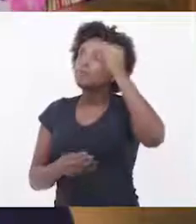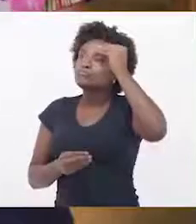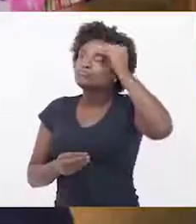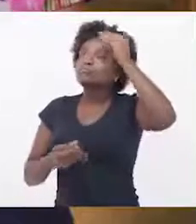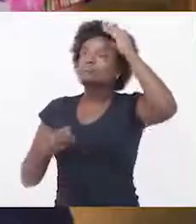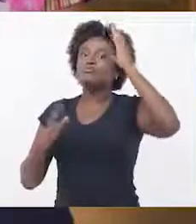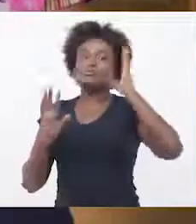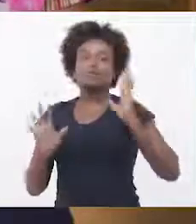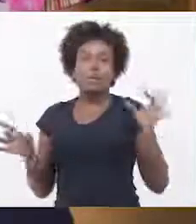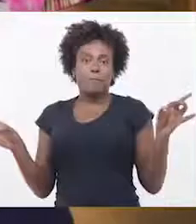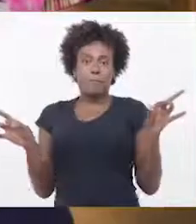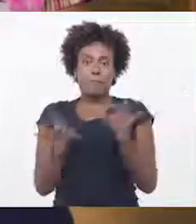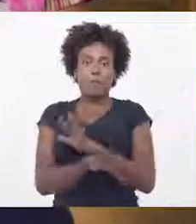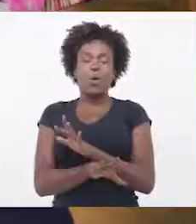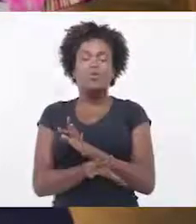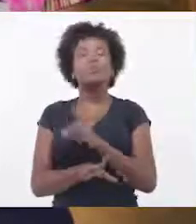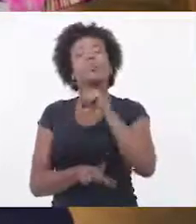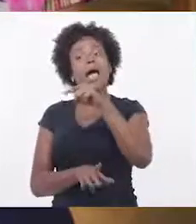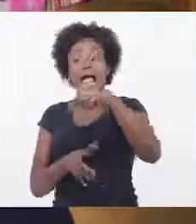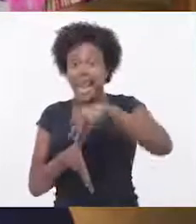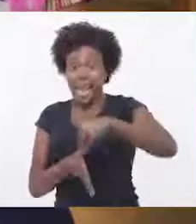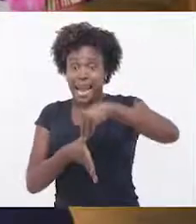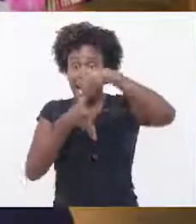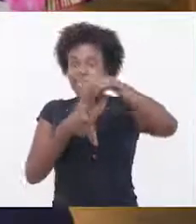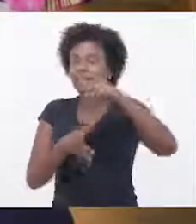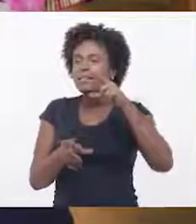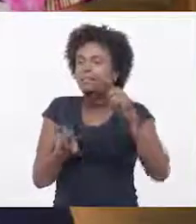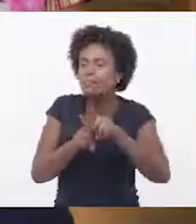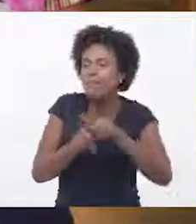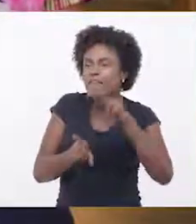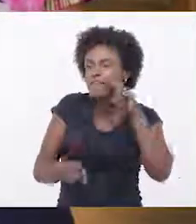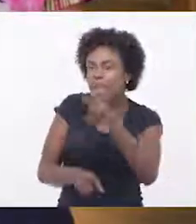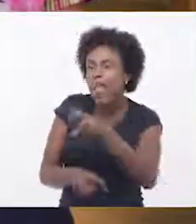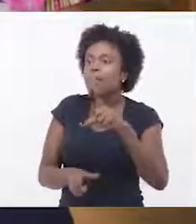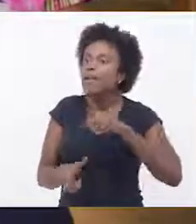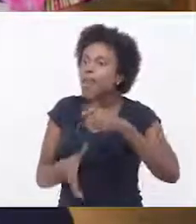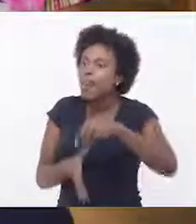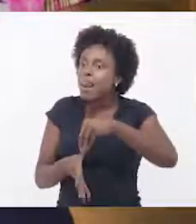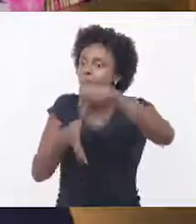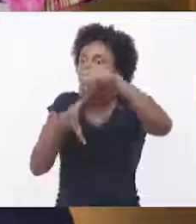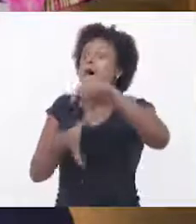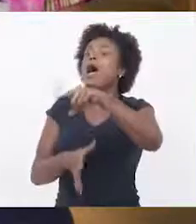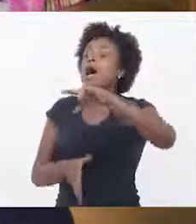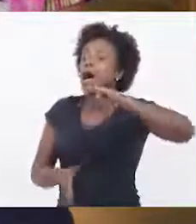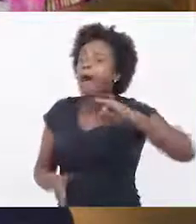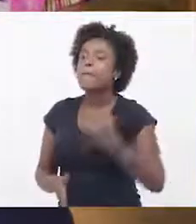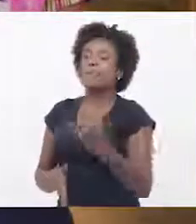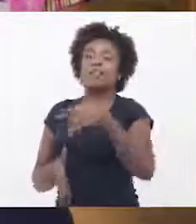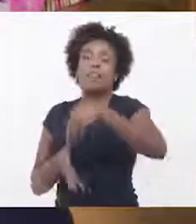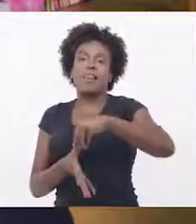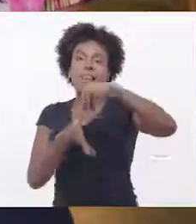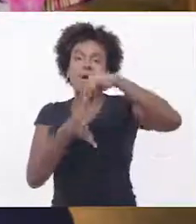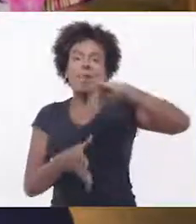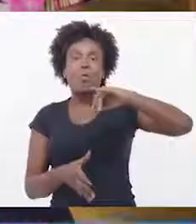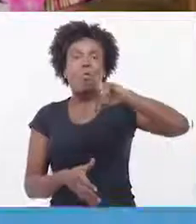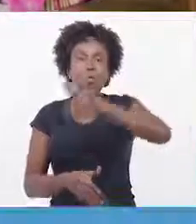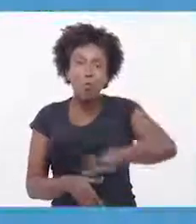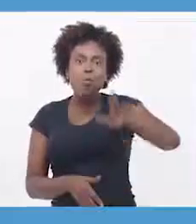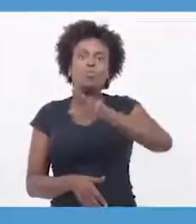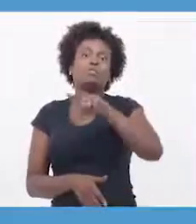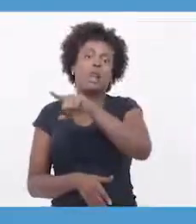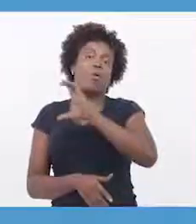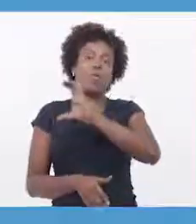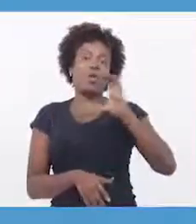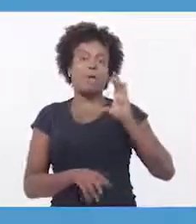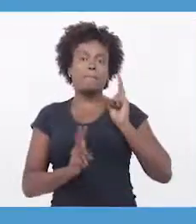E a gente consiga identificar pessoas que podem ser líderes dos grupos nas próximas etapas. Então, esses líderes vão coordenar os outros voluntários da campanha.